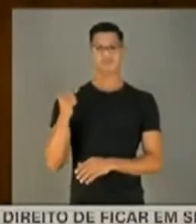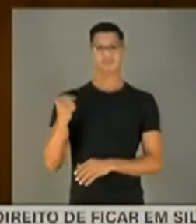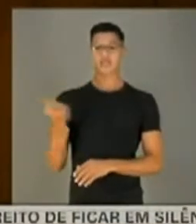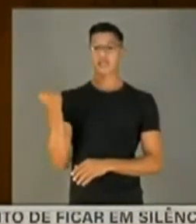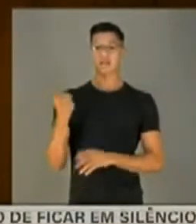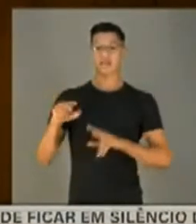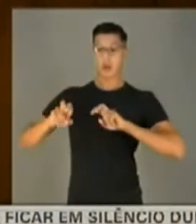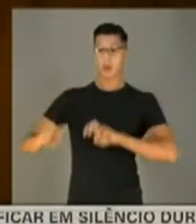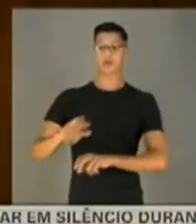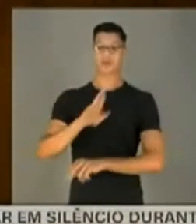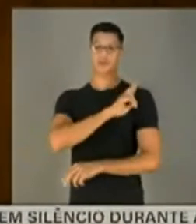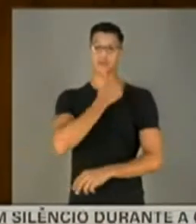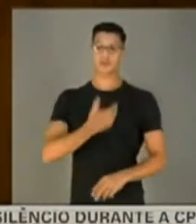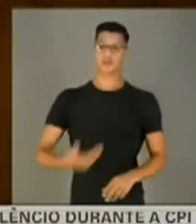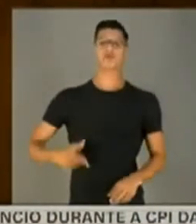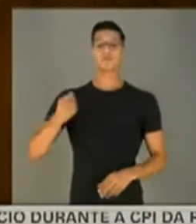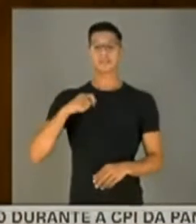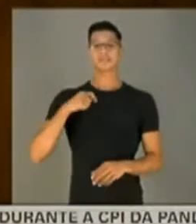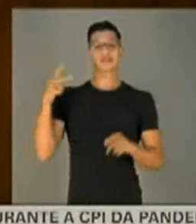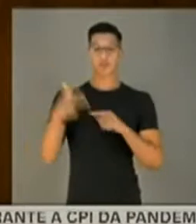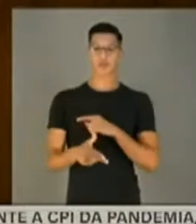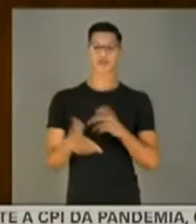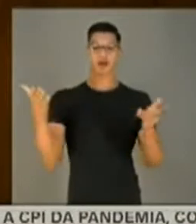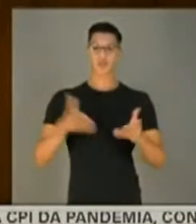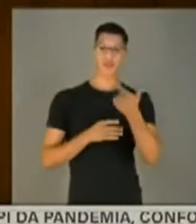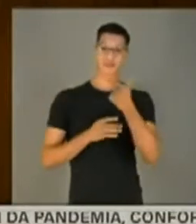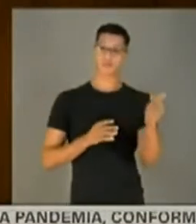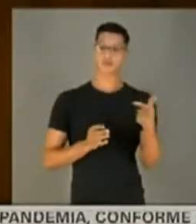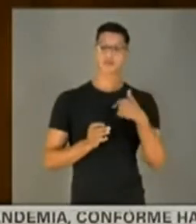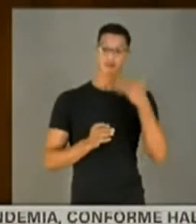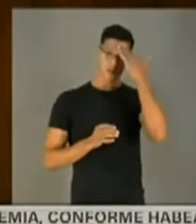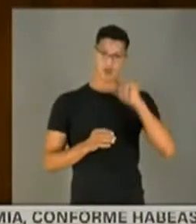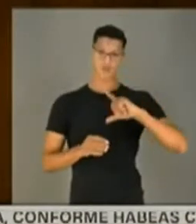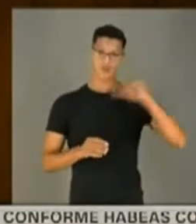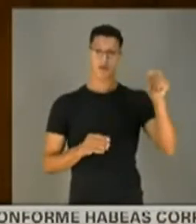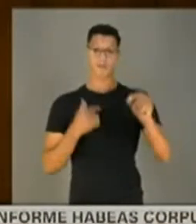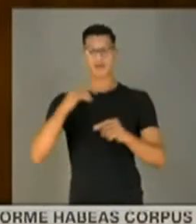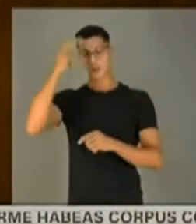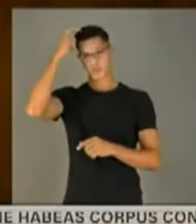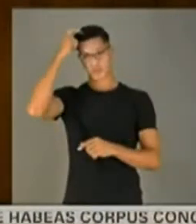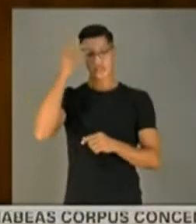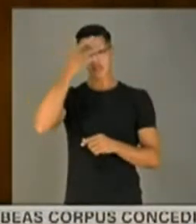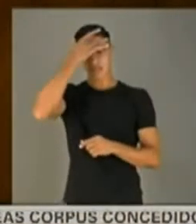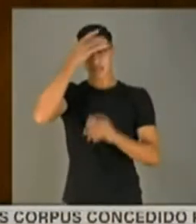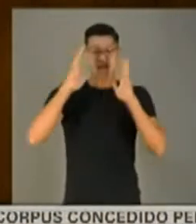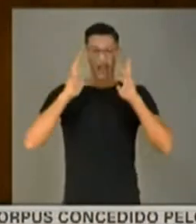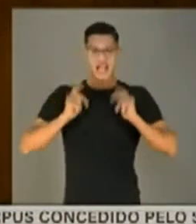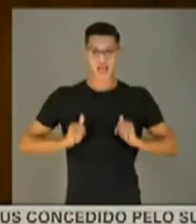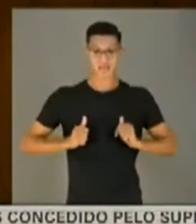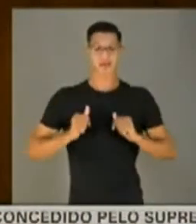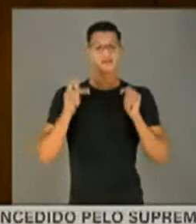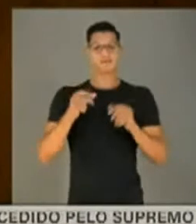usurpação de função pública, isso tem que ser coibido. Agora, eu não tenho, eu saio daqui hoje com minha consciência tranquila, como cidadão,